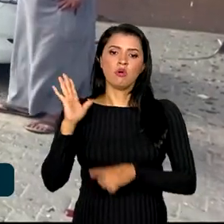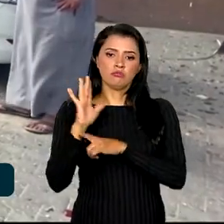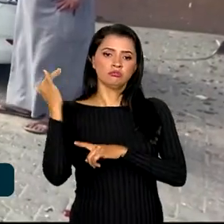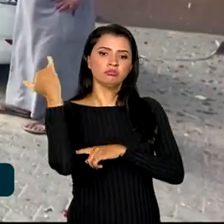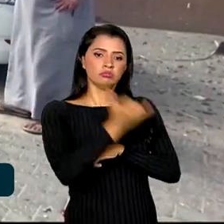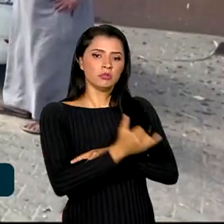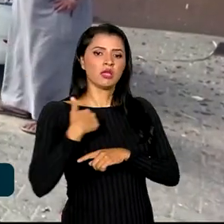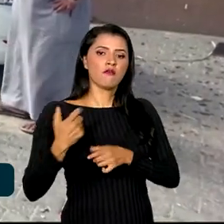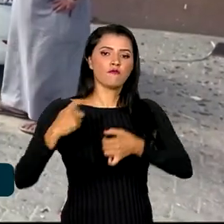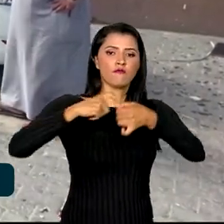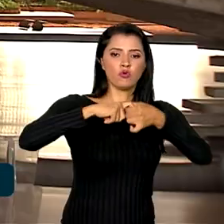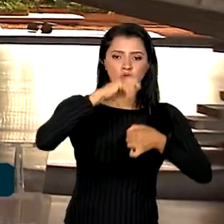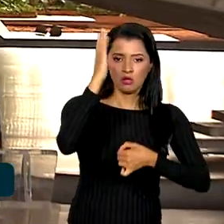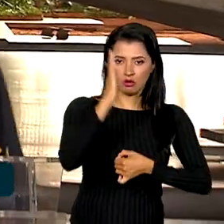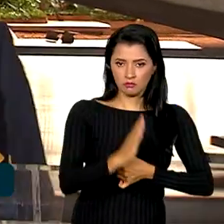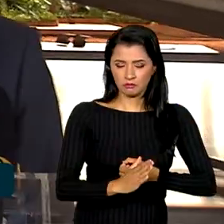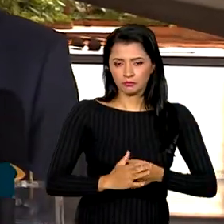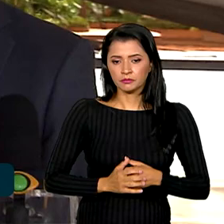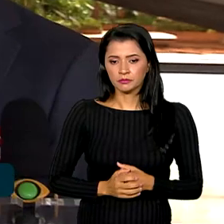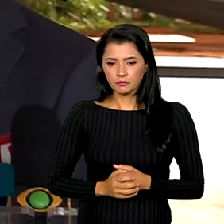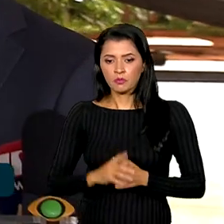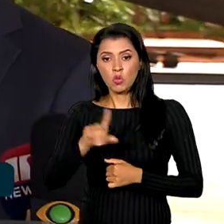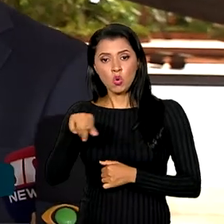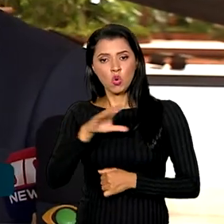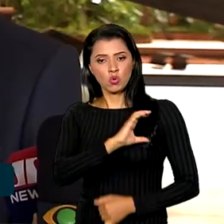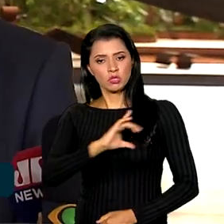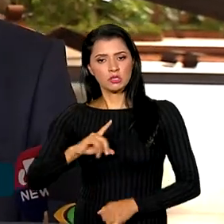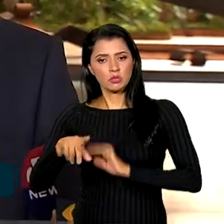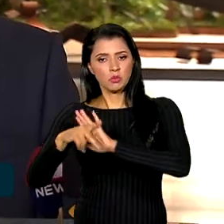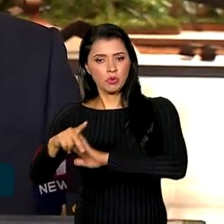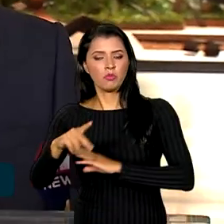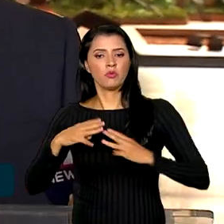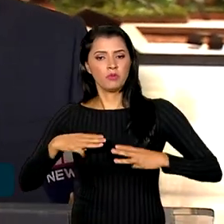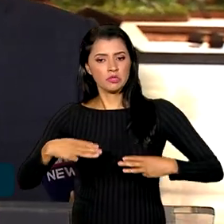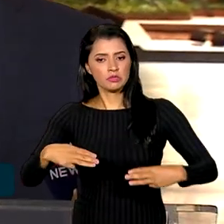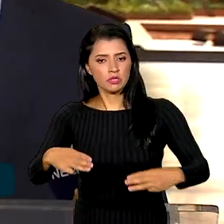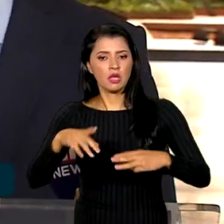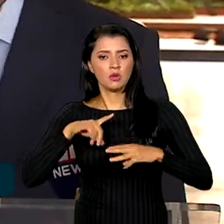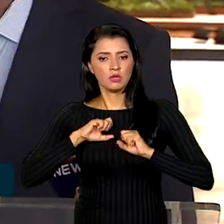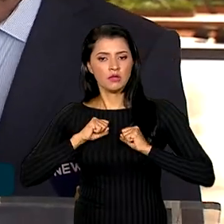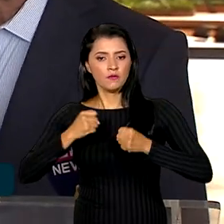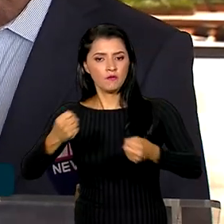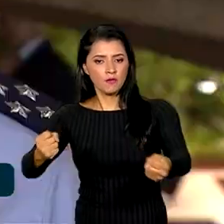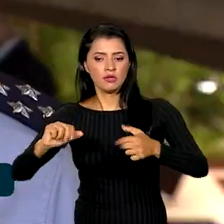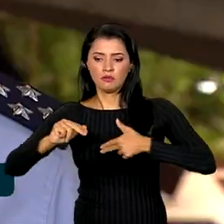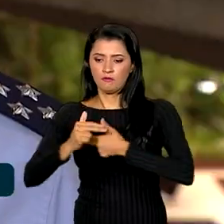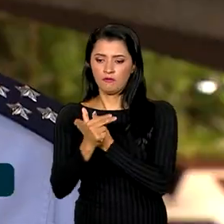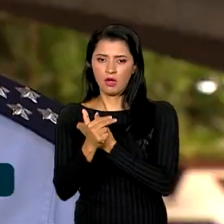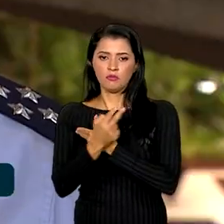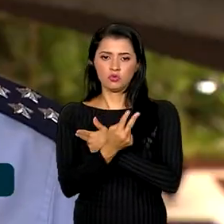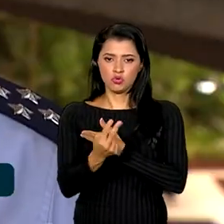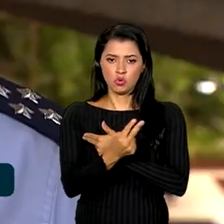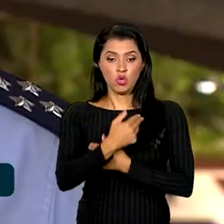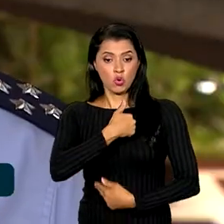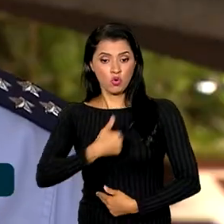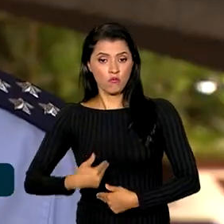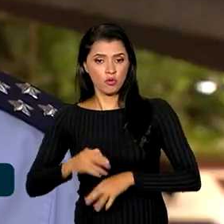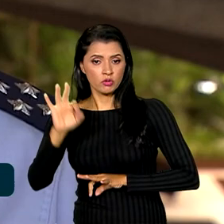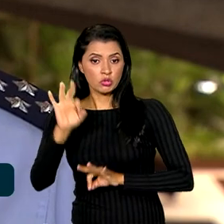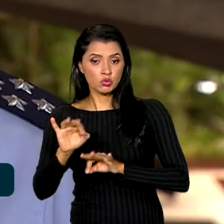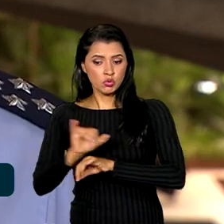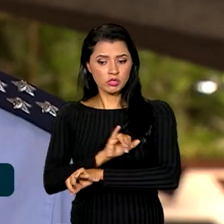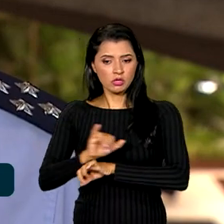interesse em voltar para o país. Com a coordenação do Ministério da Defesa e da Força Aérea Brasileira, o governo preparou uma